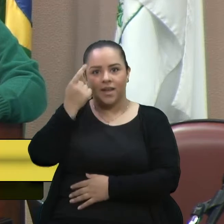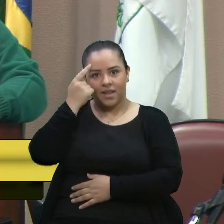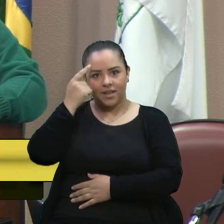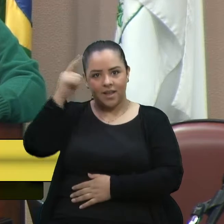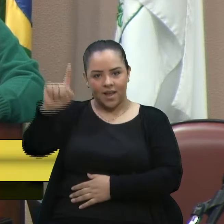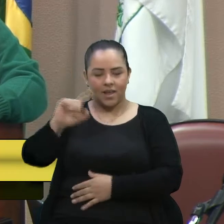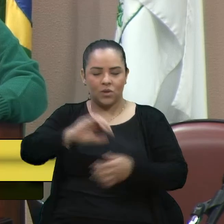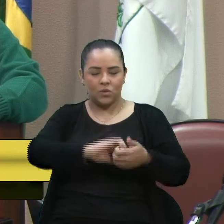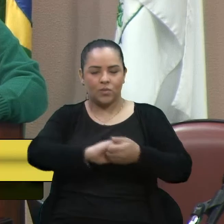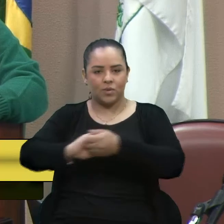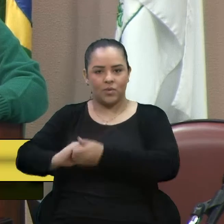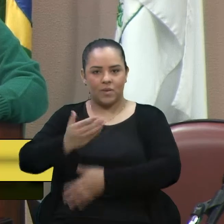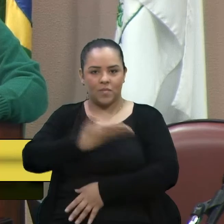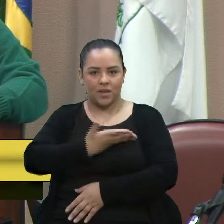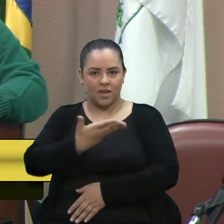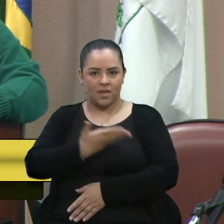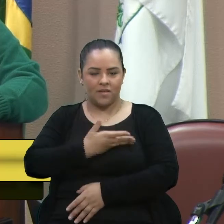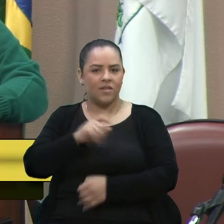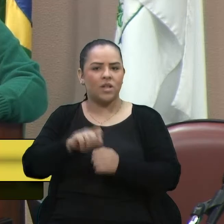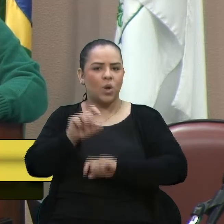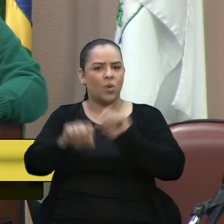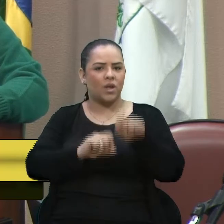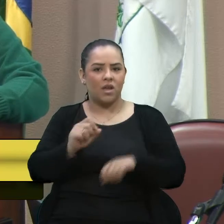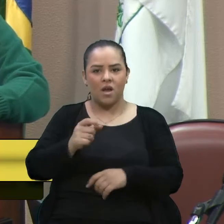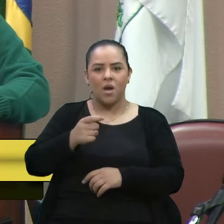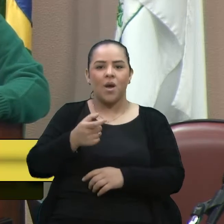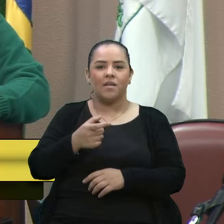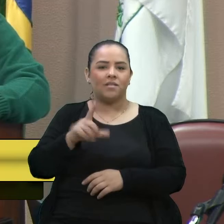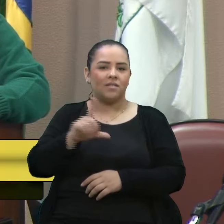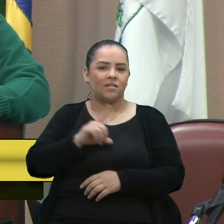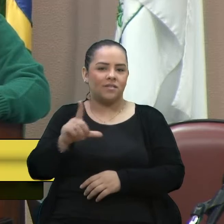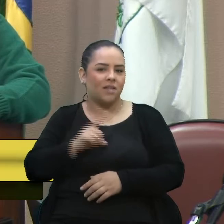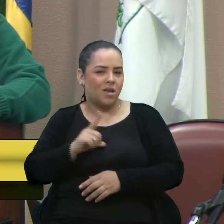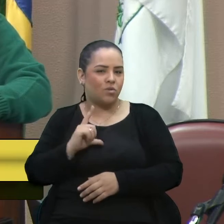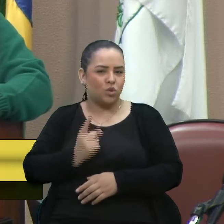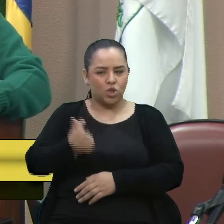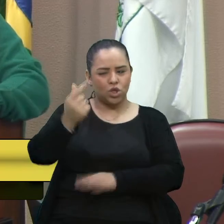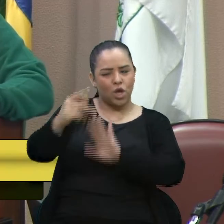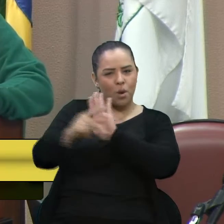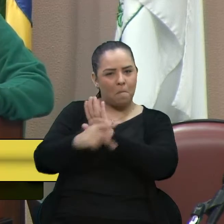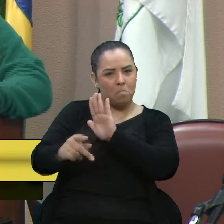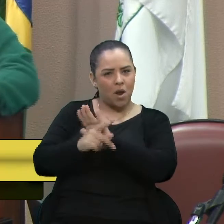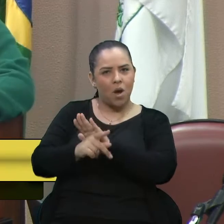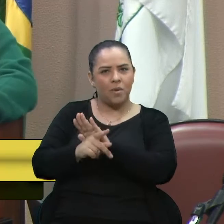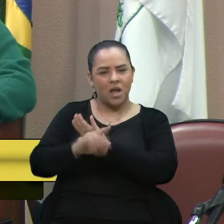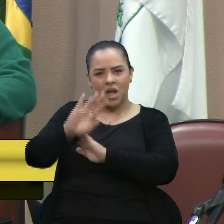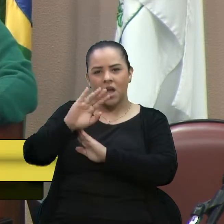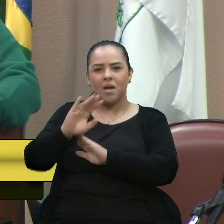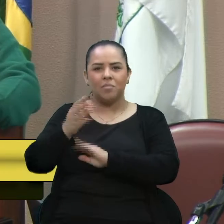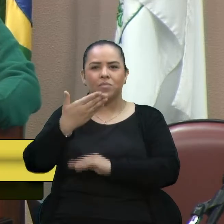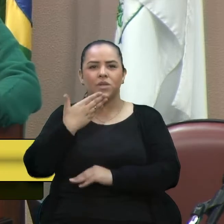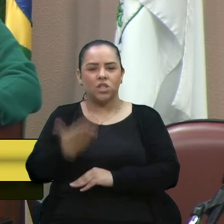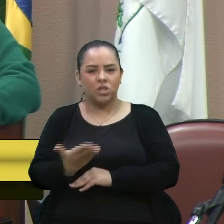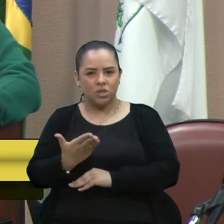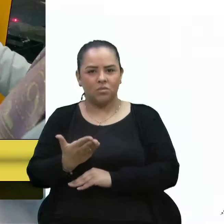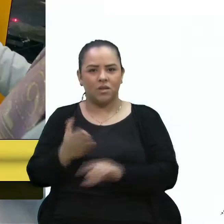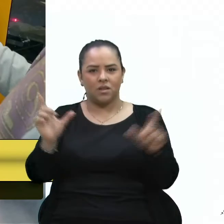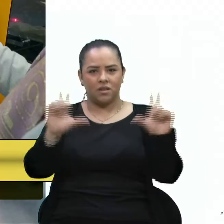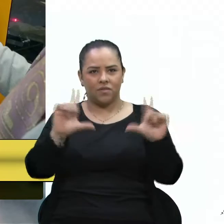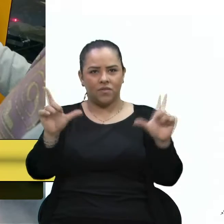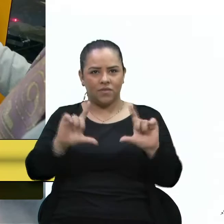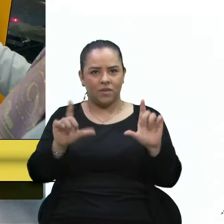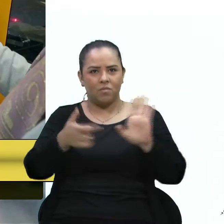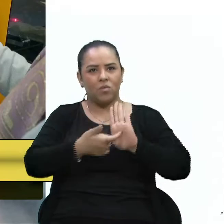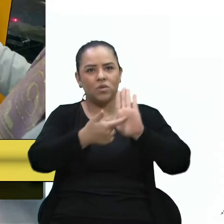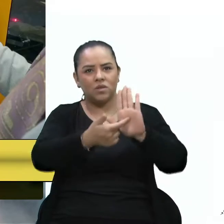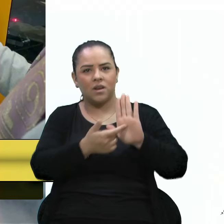Mão Amiga, de fazer, então, uma moeda, umas fichas. Peço que a TV Câmara mostre, por favor. É